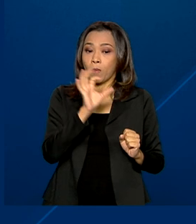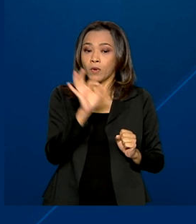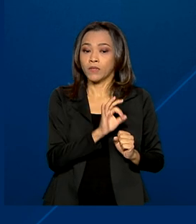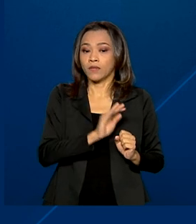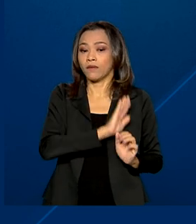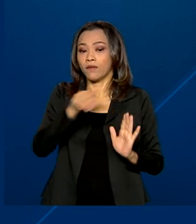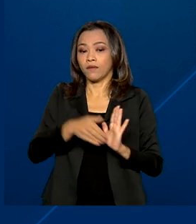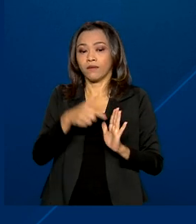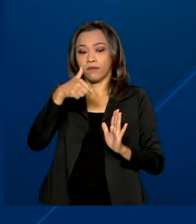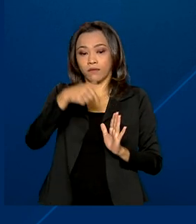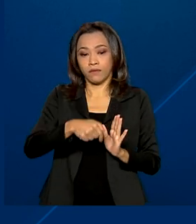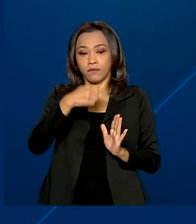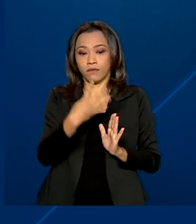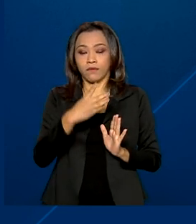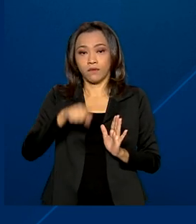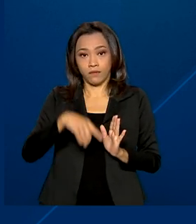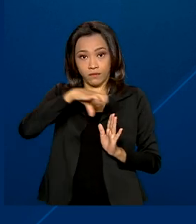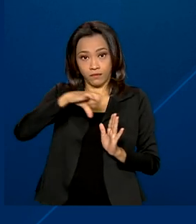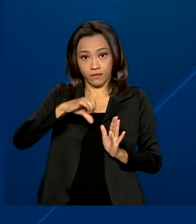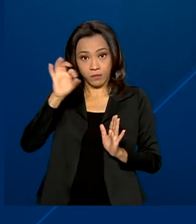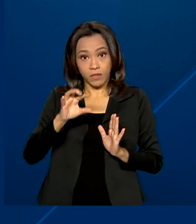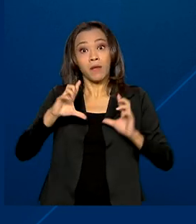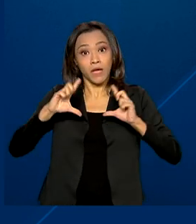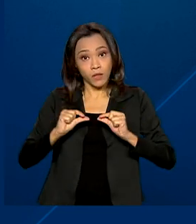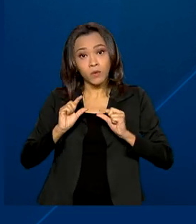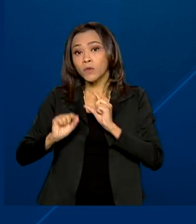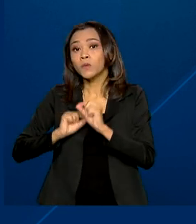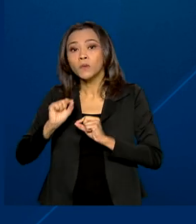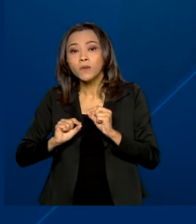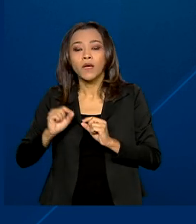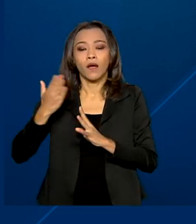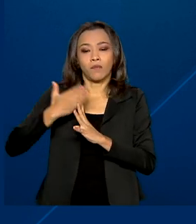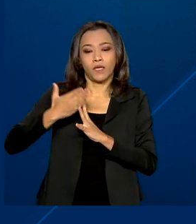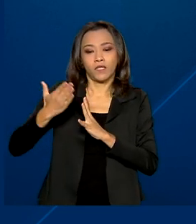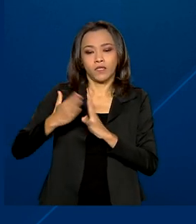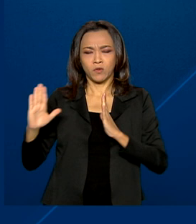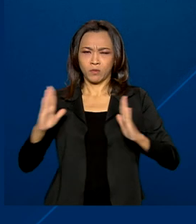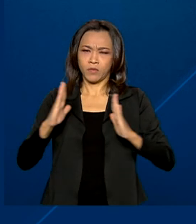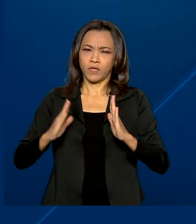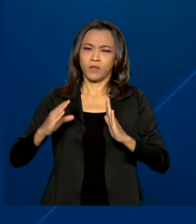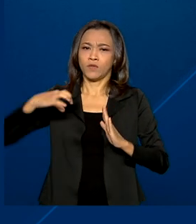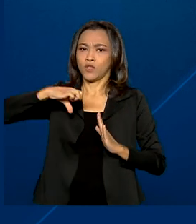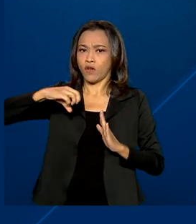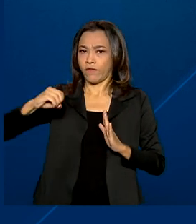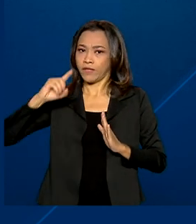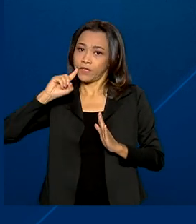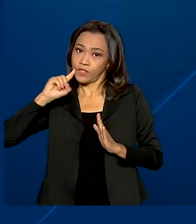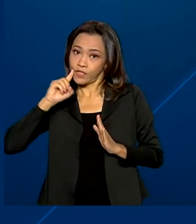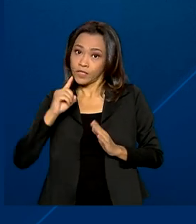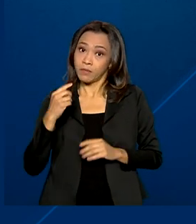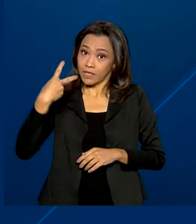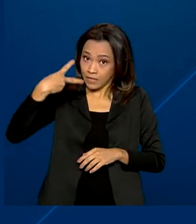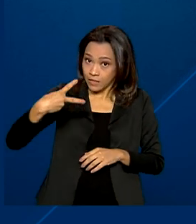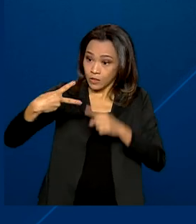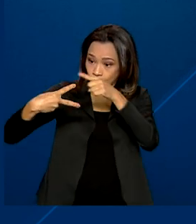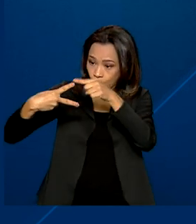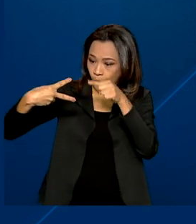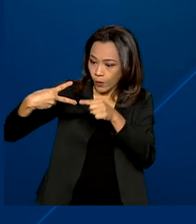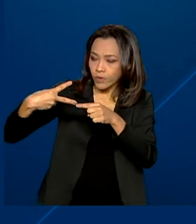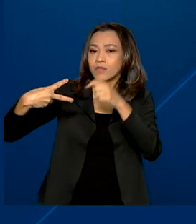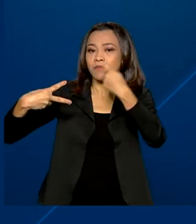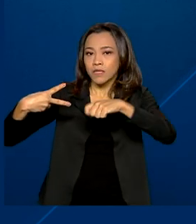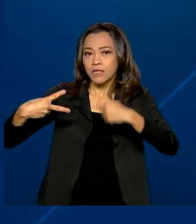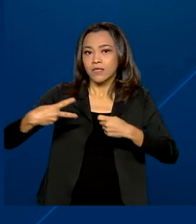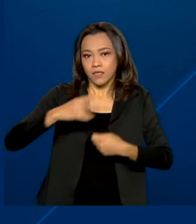74,99% da prestação por até 90 dias. Para esses dois casos, basta uma